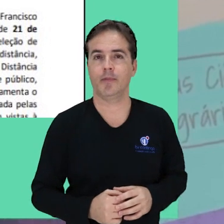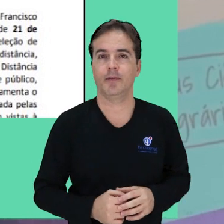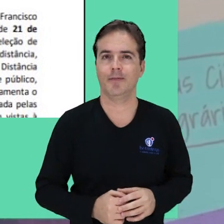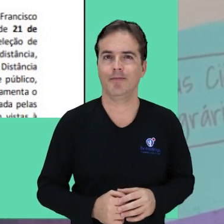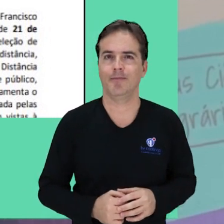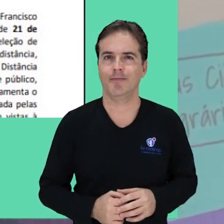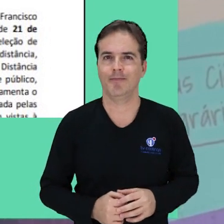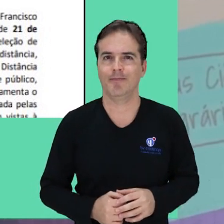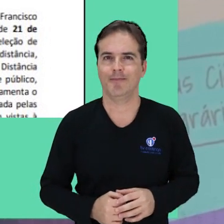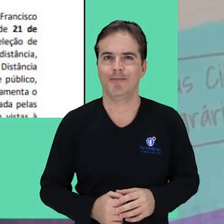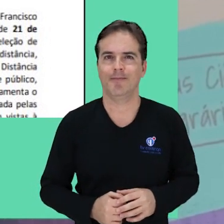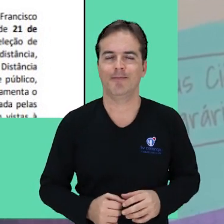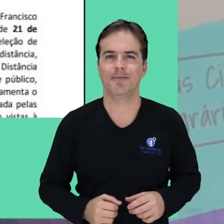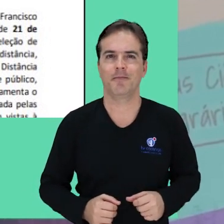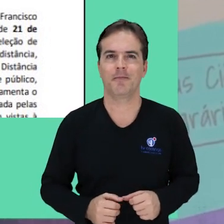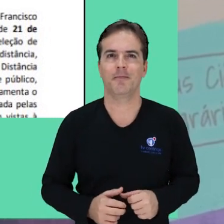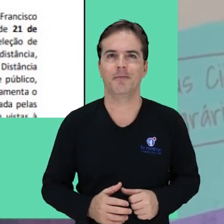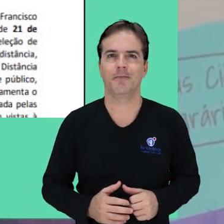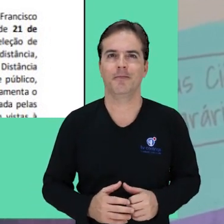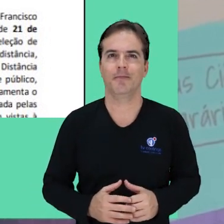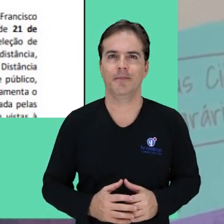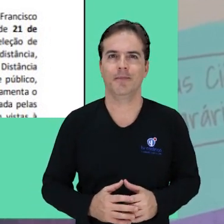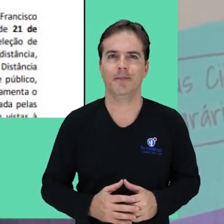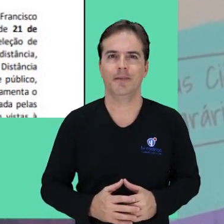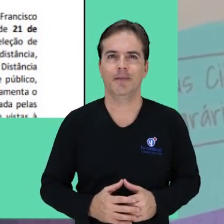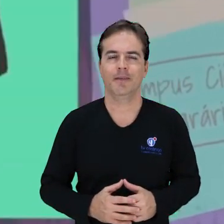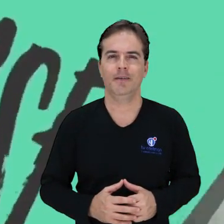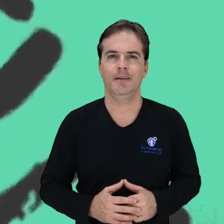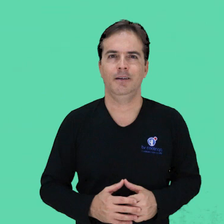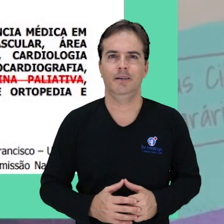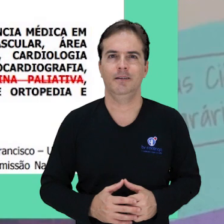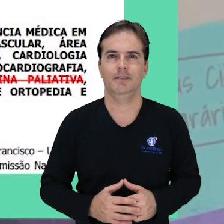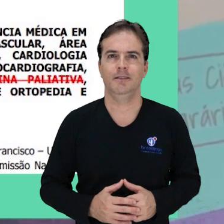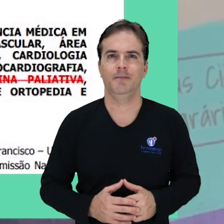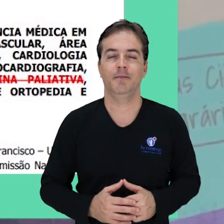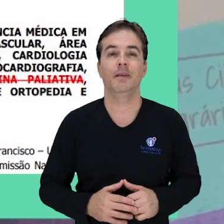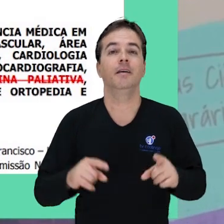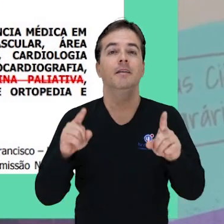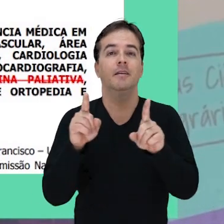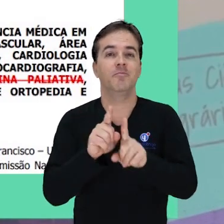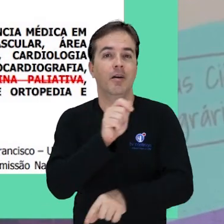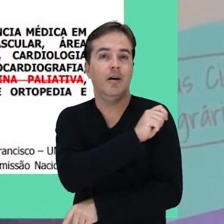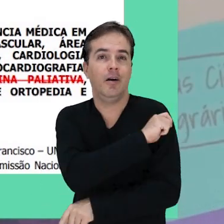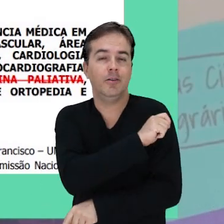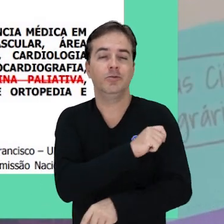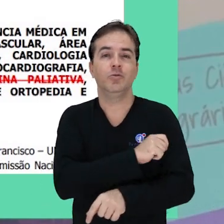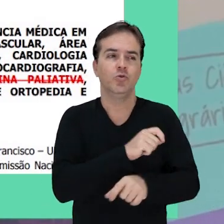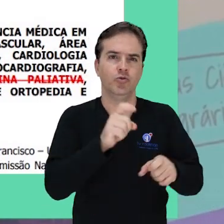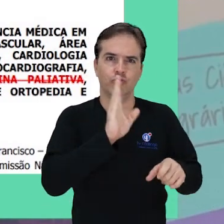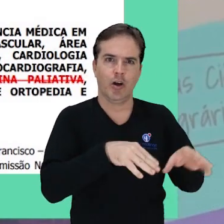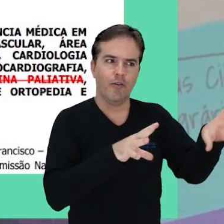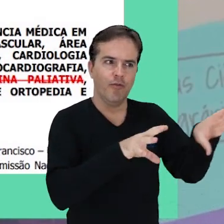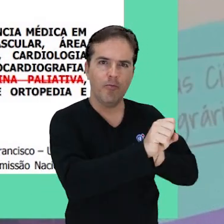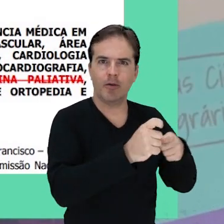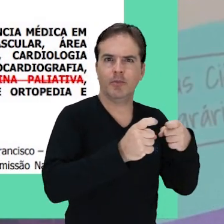.univasf.edu.br barra editais. Os alunos que se formaram em medicina